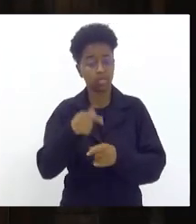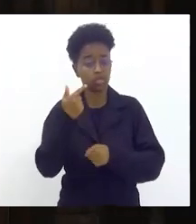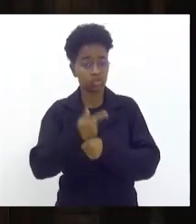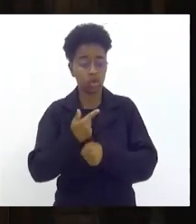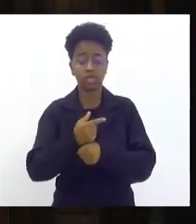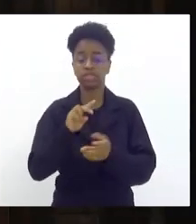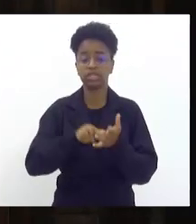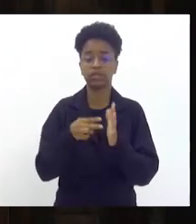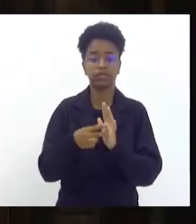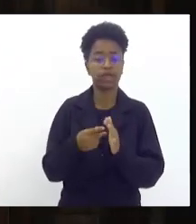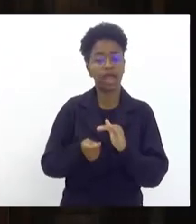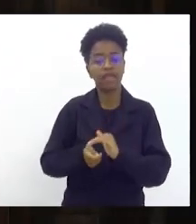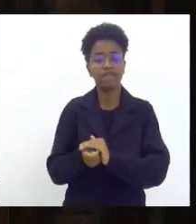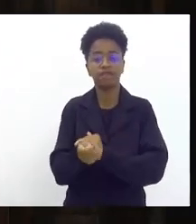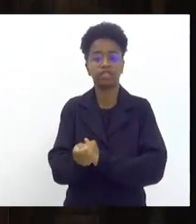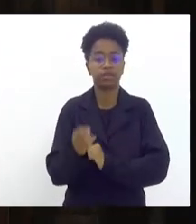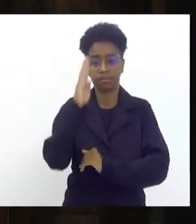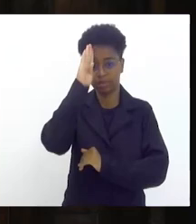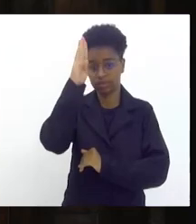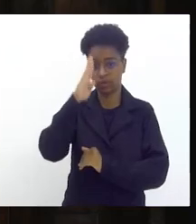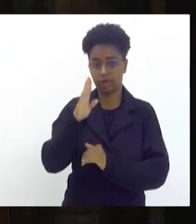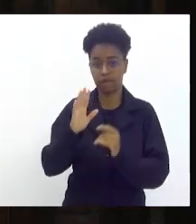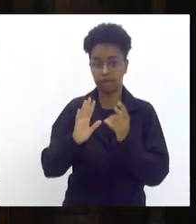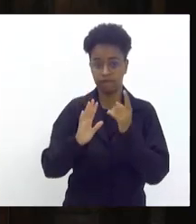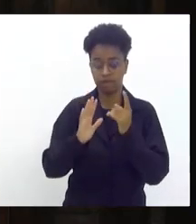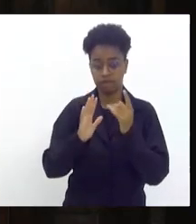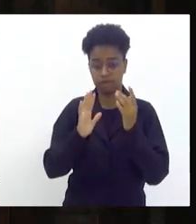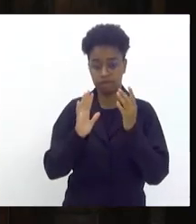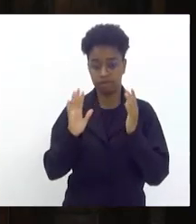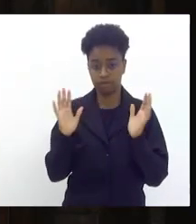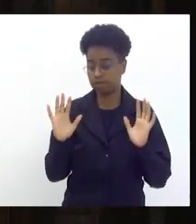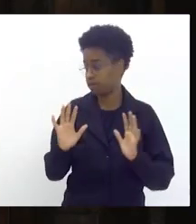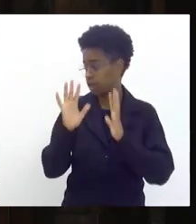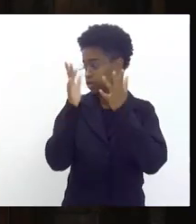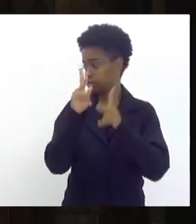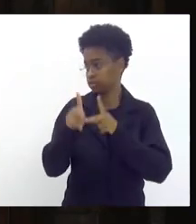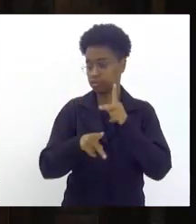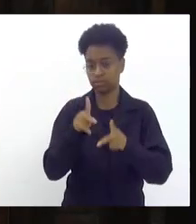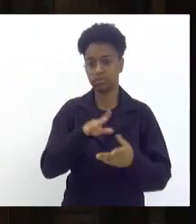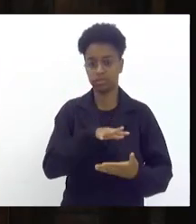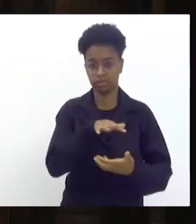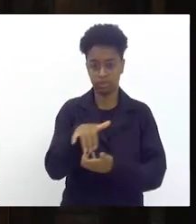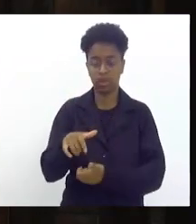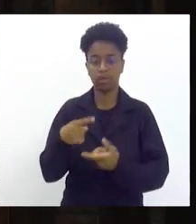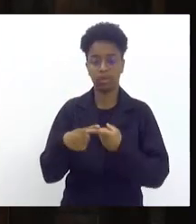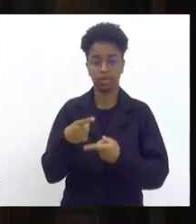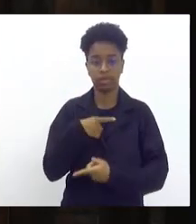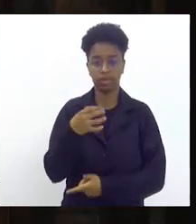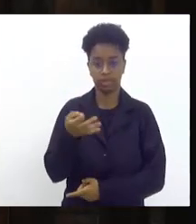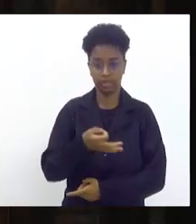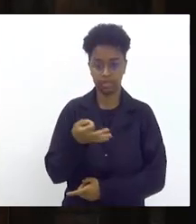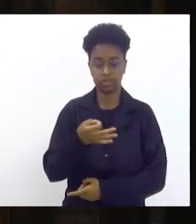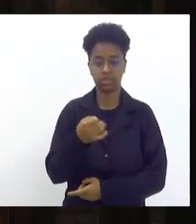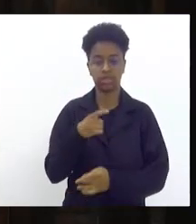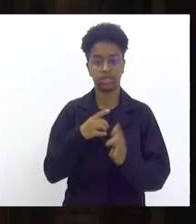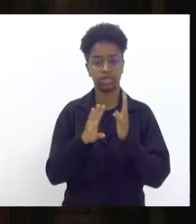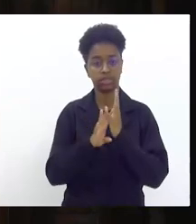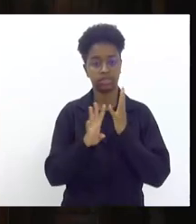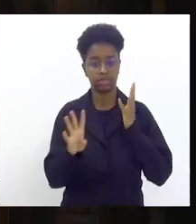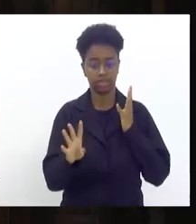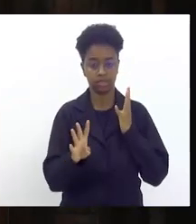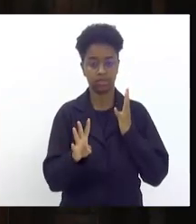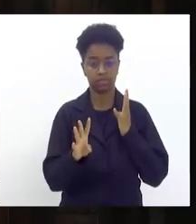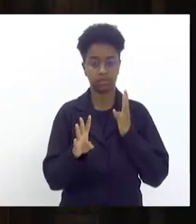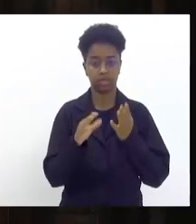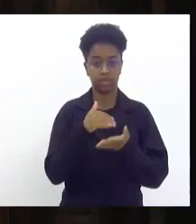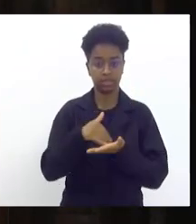festa popular do mundo uma festa que com certeza e como foi dito aqui tanto pela secretária estadual